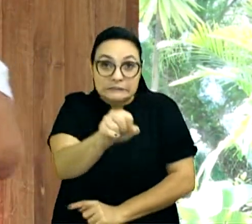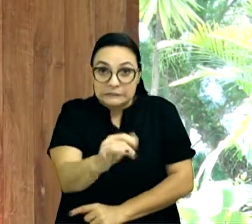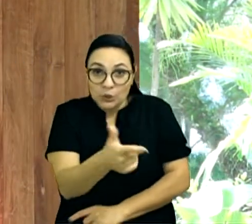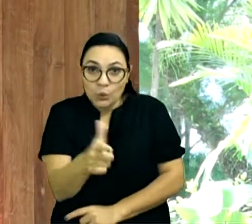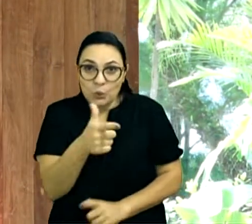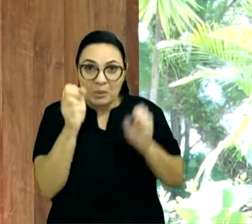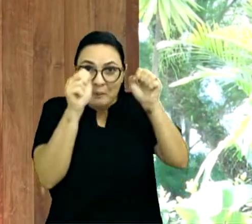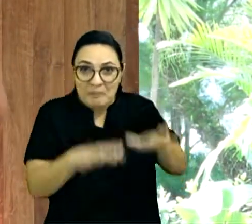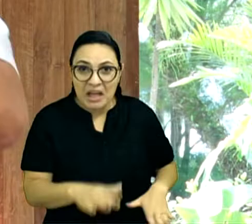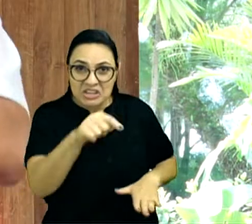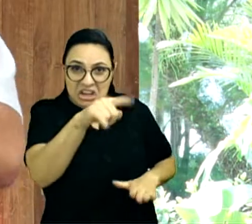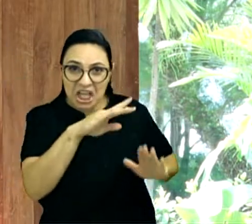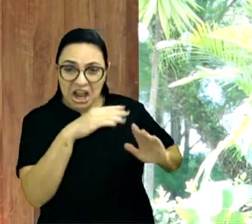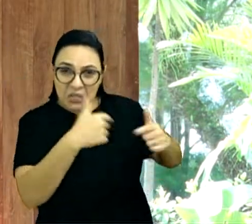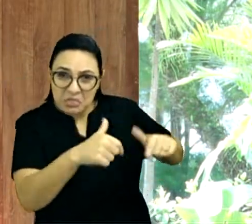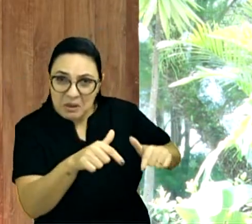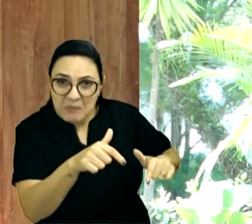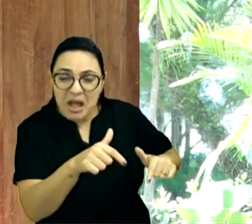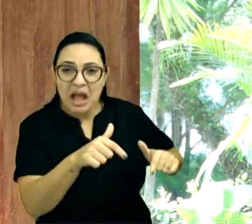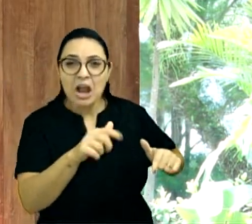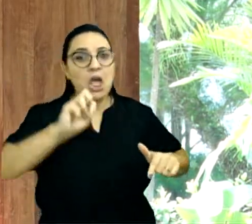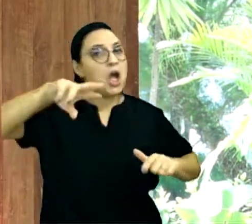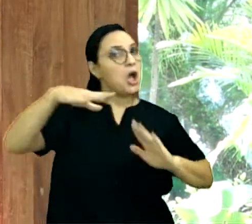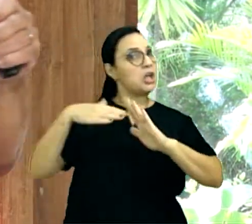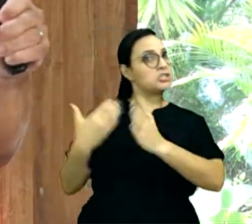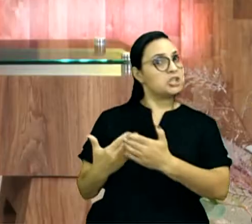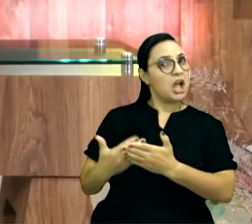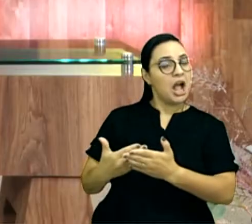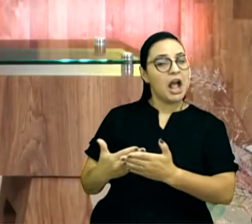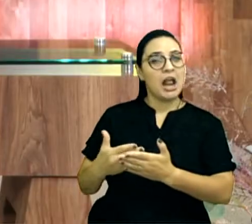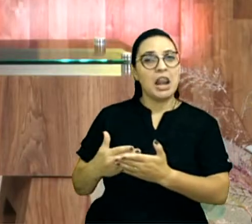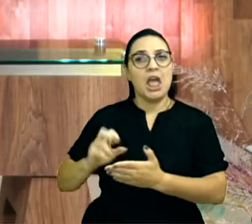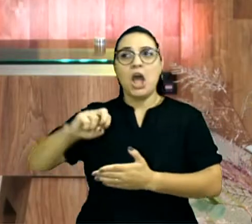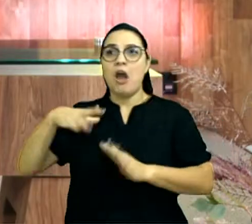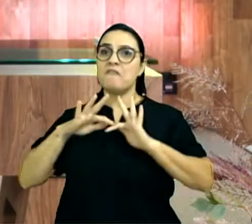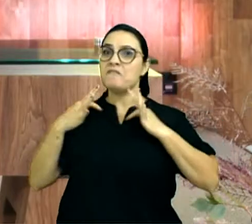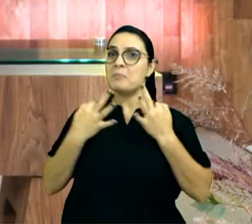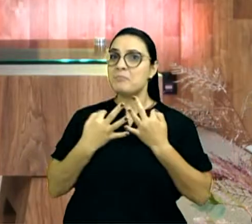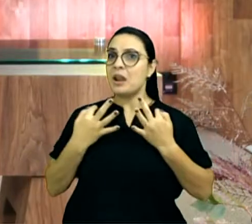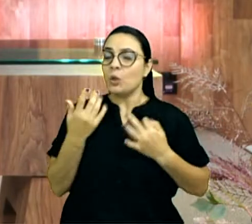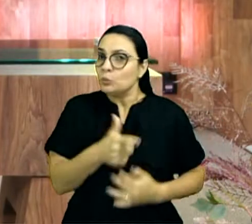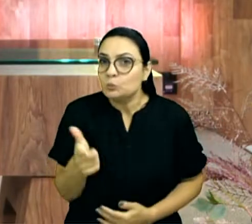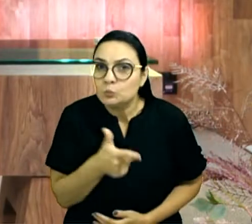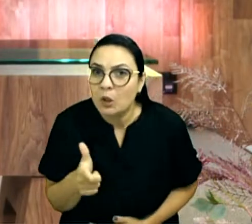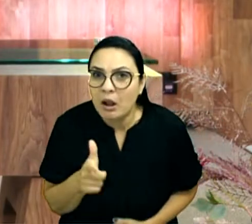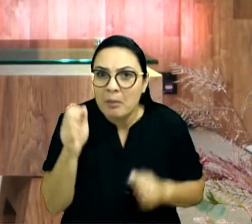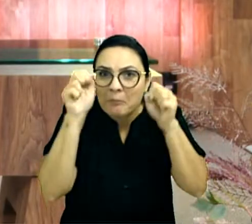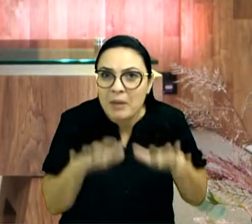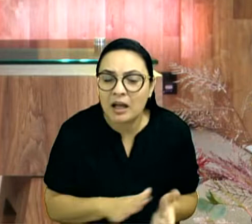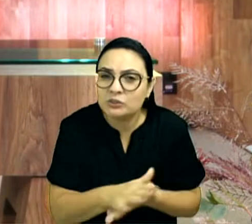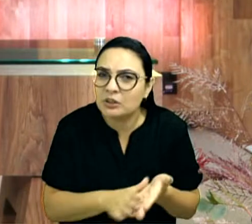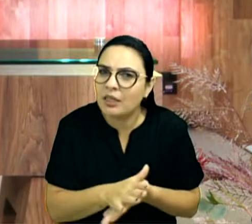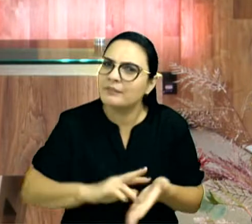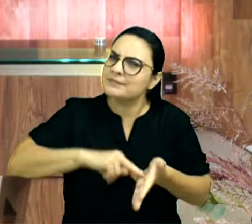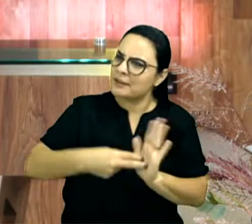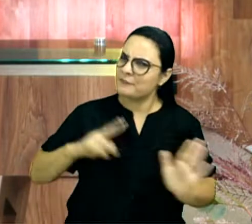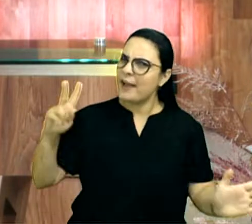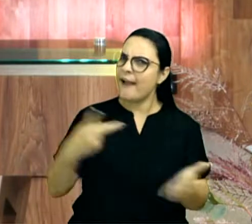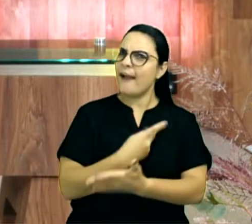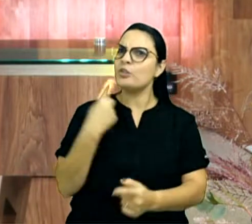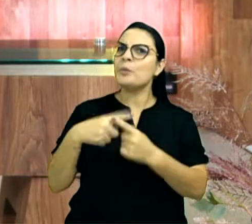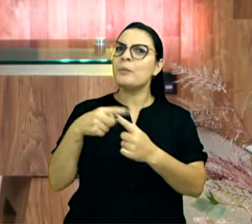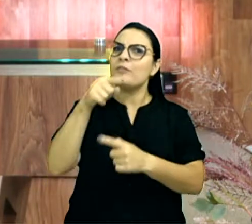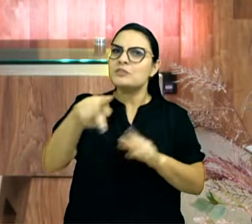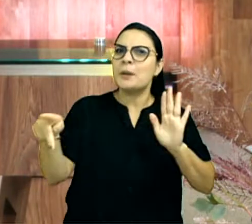trabalho, onde você está, se não tem benção lá na escola, se não tem benção na tua família, se não tem benção, tem alguma coisa errada, porque você